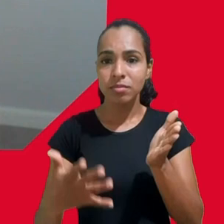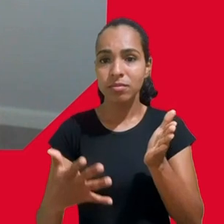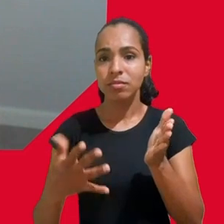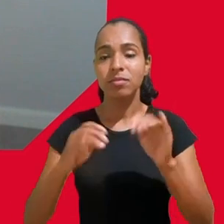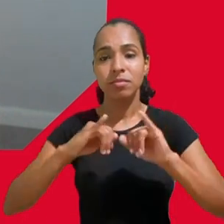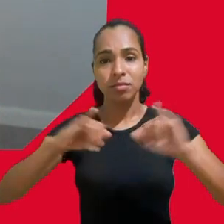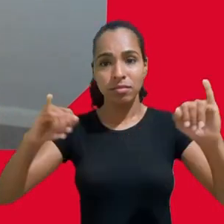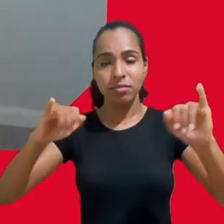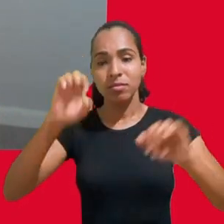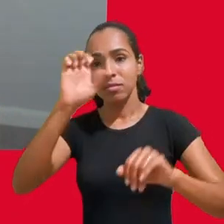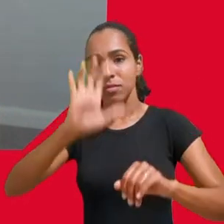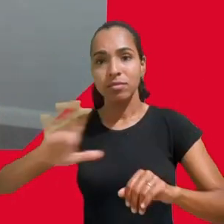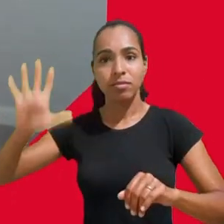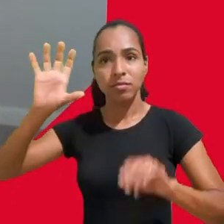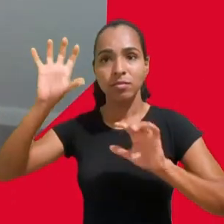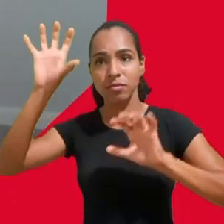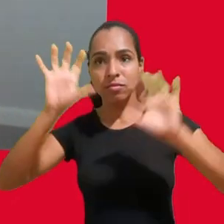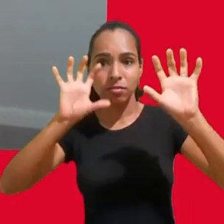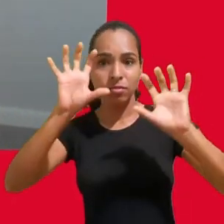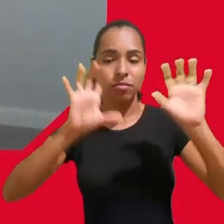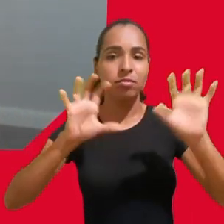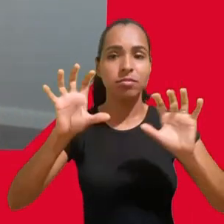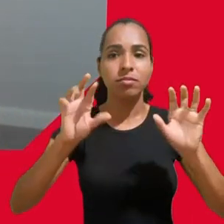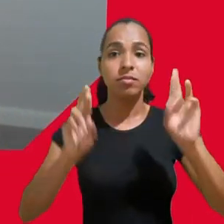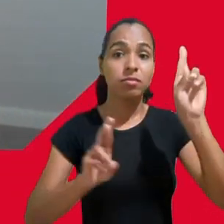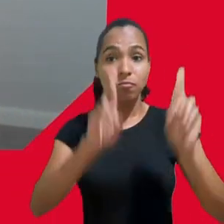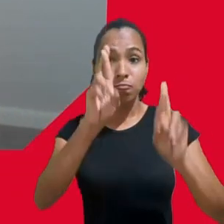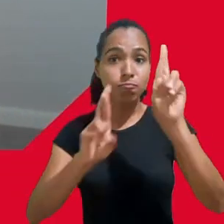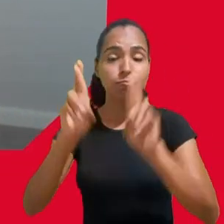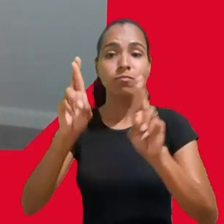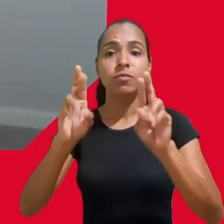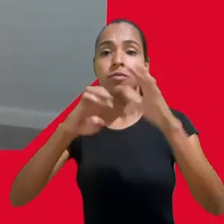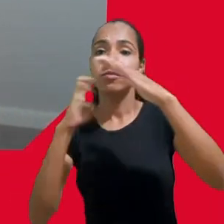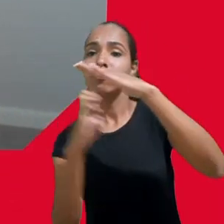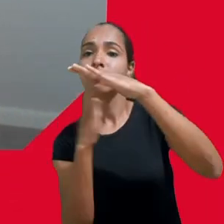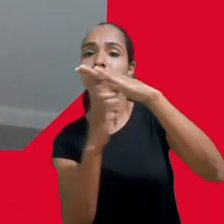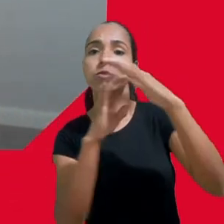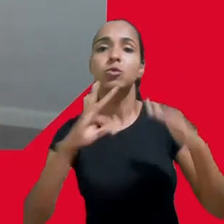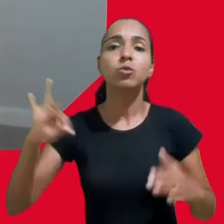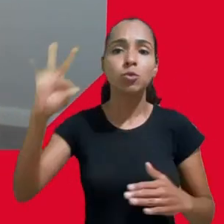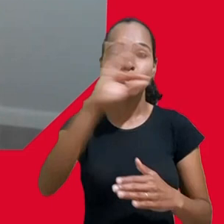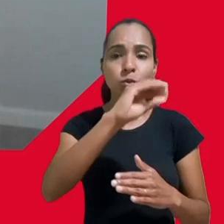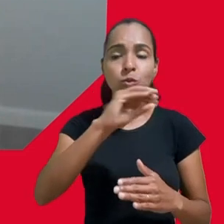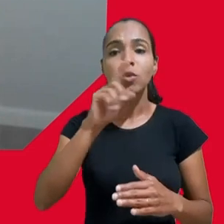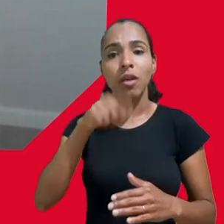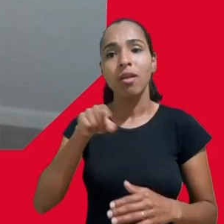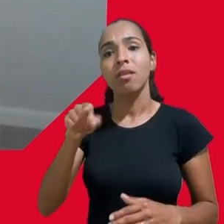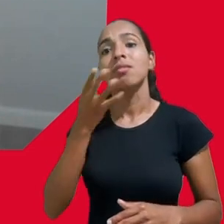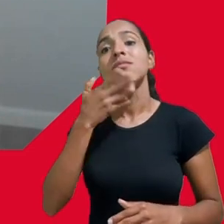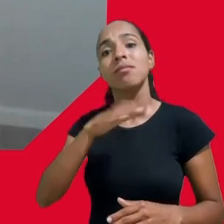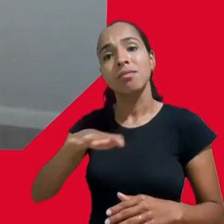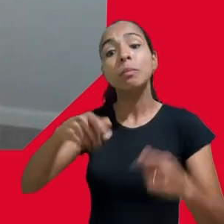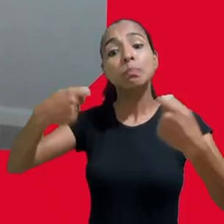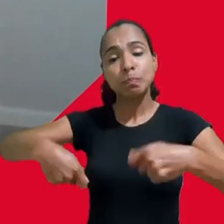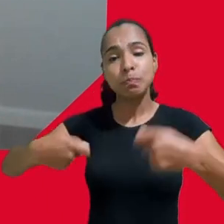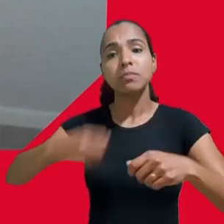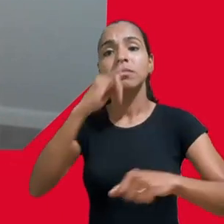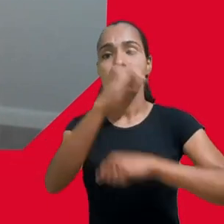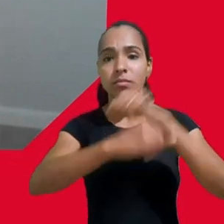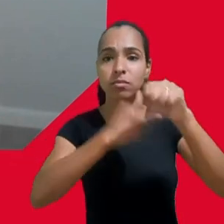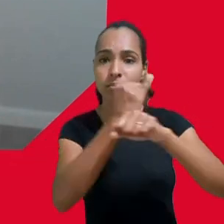a responsabilidade das empresas em garantir o direito das crianças na internet incluindo o direito de não serem exploradas